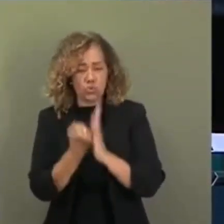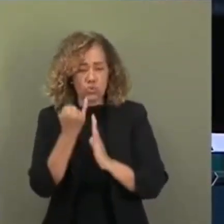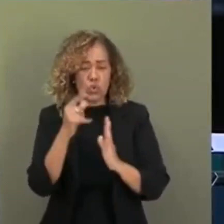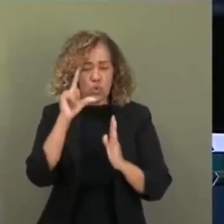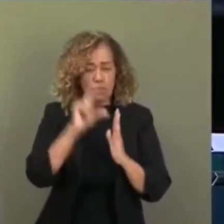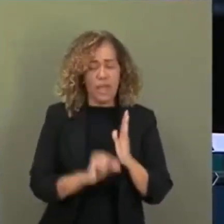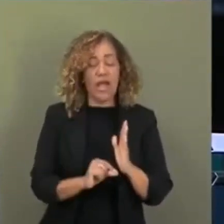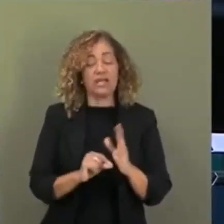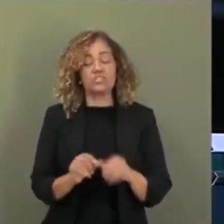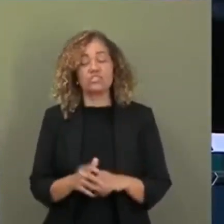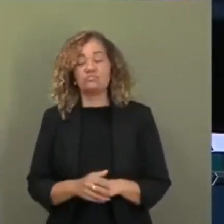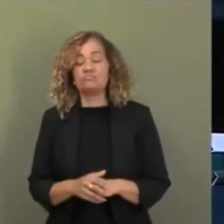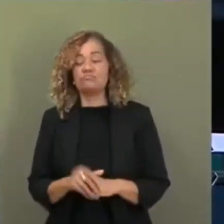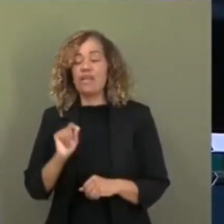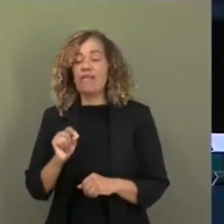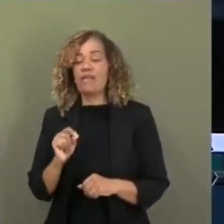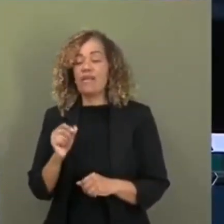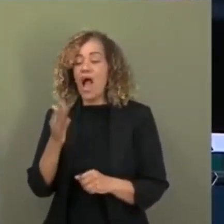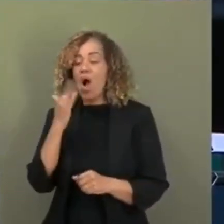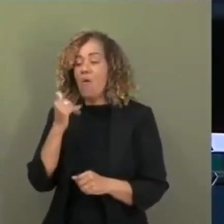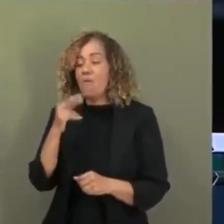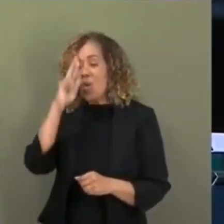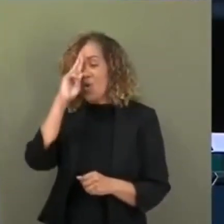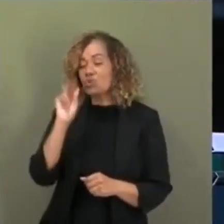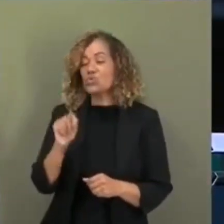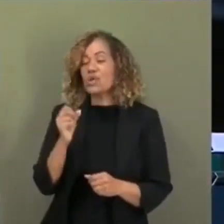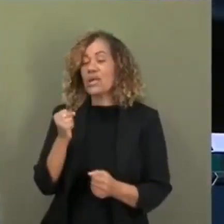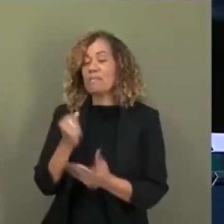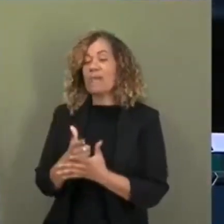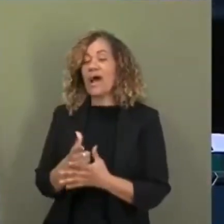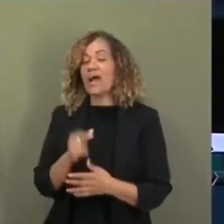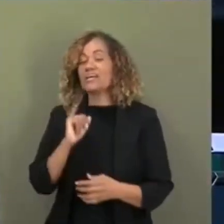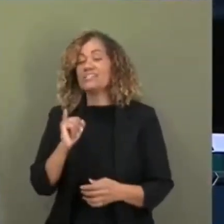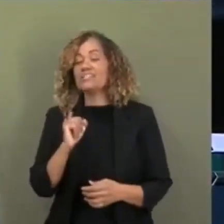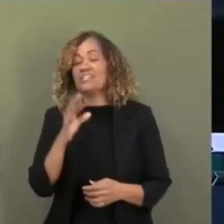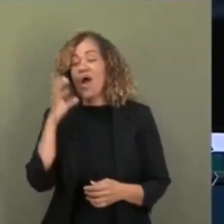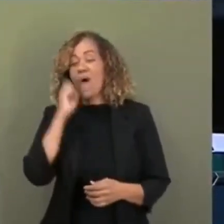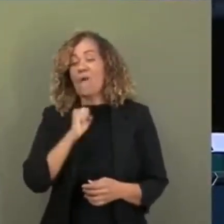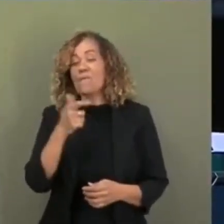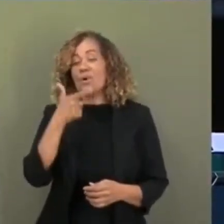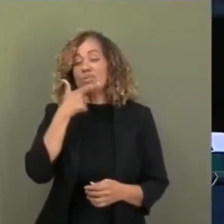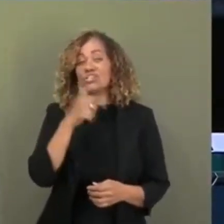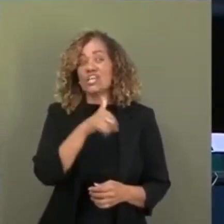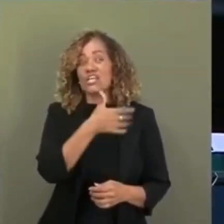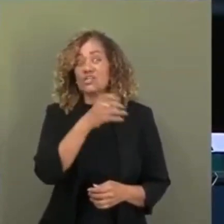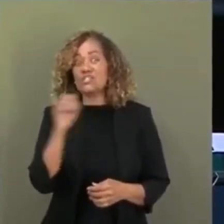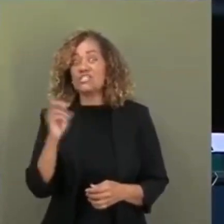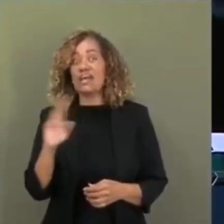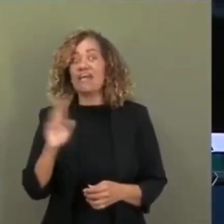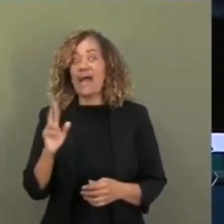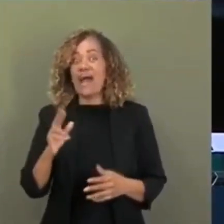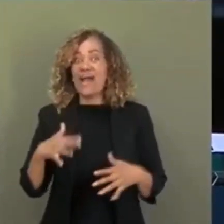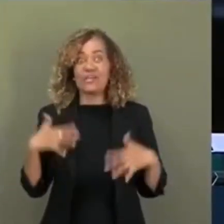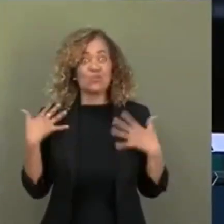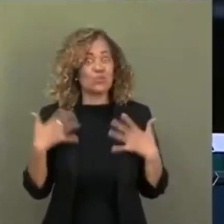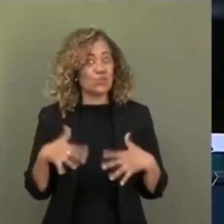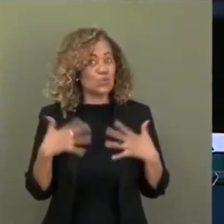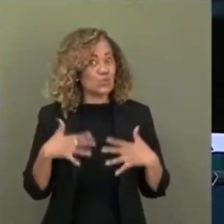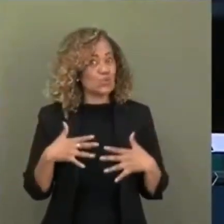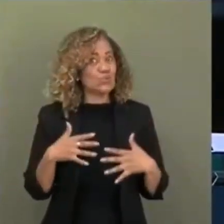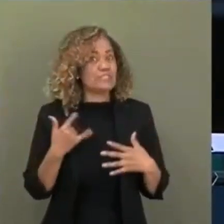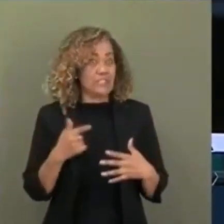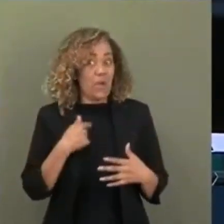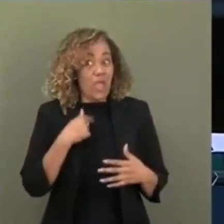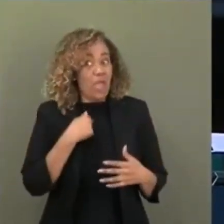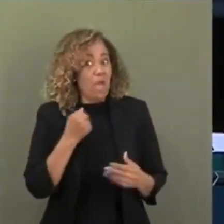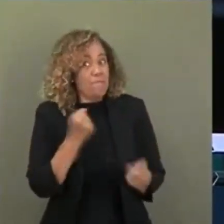almoço. Quem paga o almoço sou eu. Então, se o pão de queijo está R$ eu vou ver lá, porque quando eu chamo alguém para almoçar, quem paga sou eu, lá no